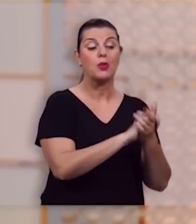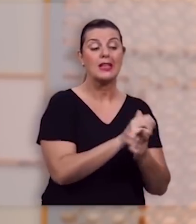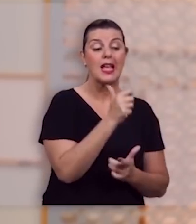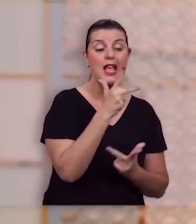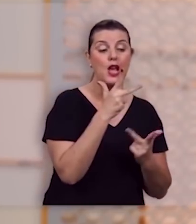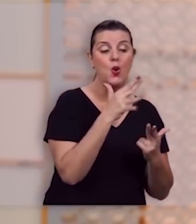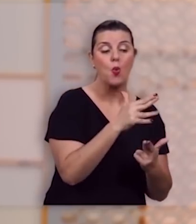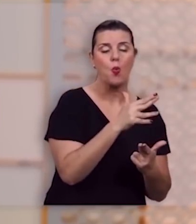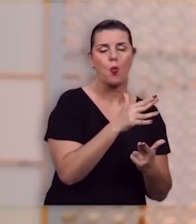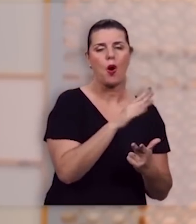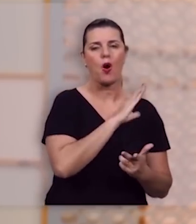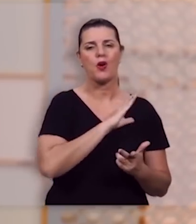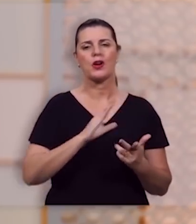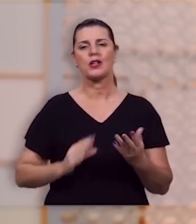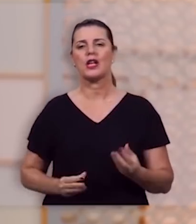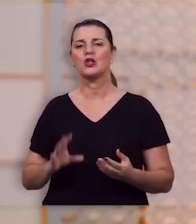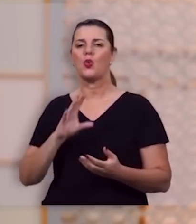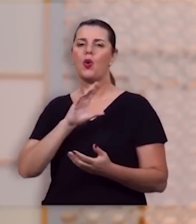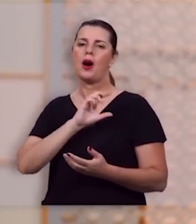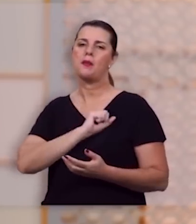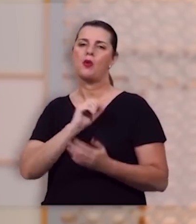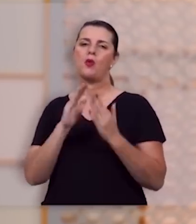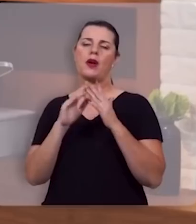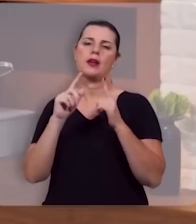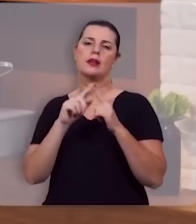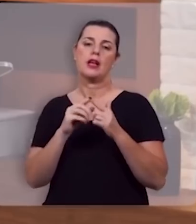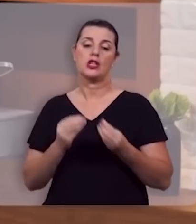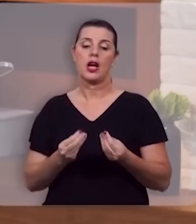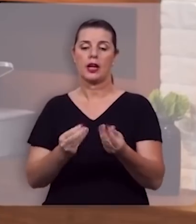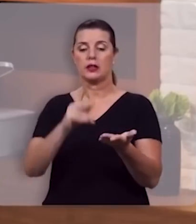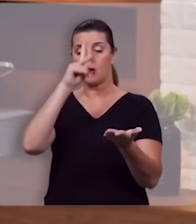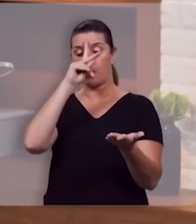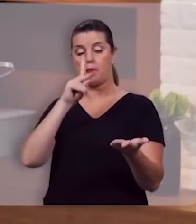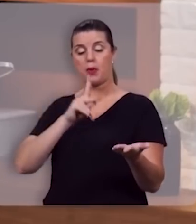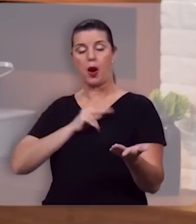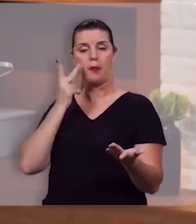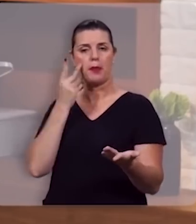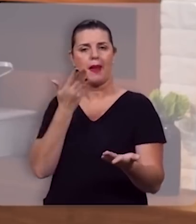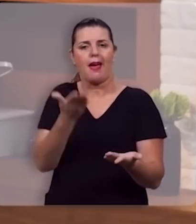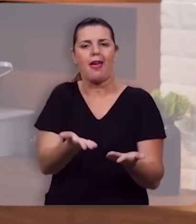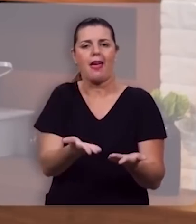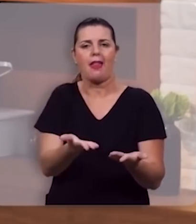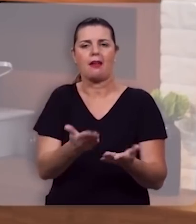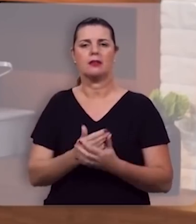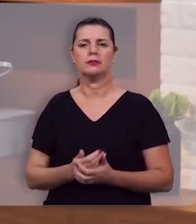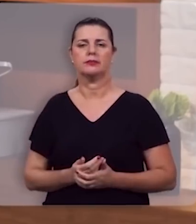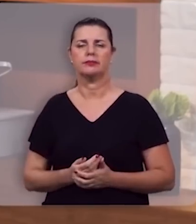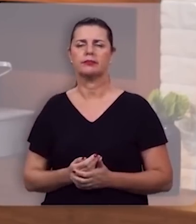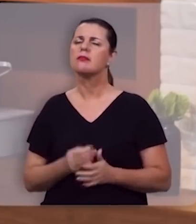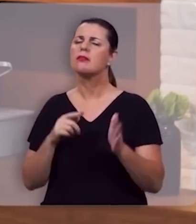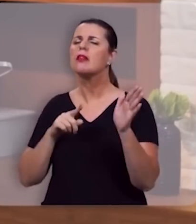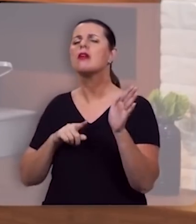e assim mesmo se entregou por ela então aqui levanta-se uma pergunta